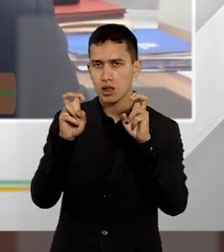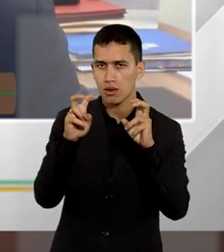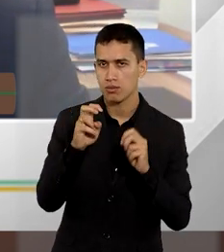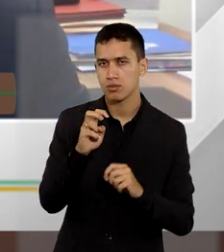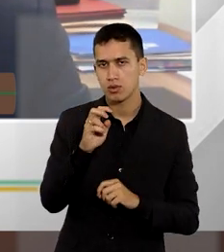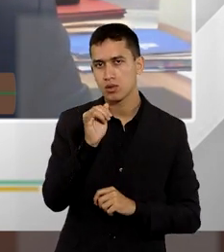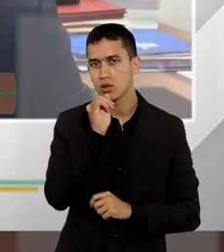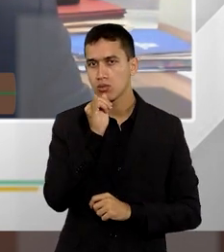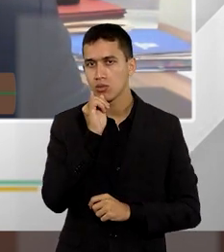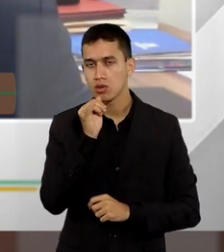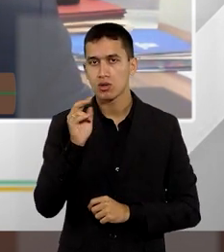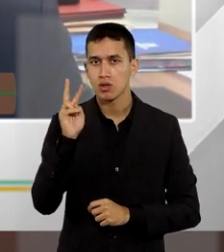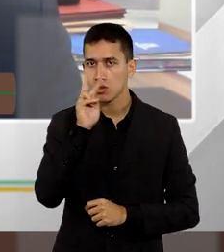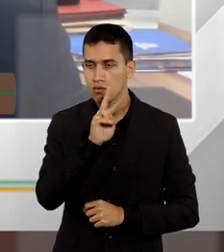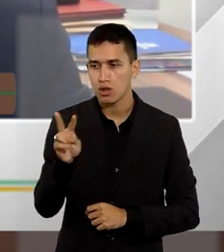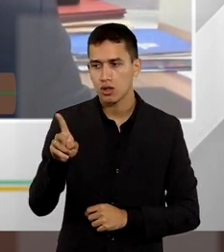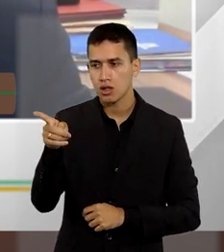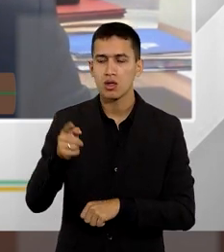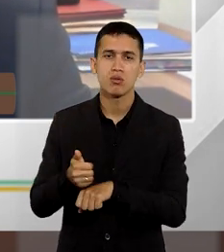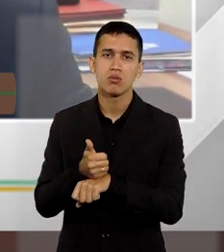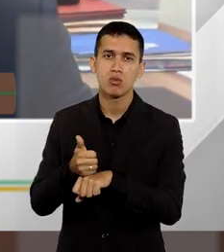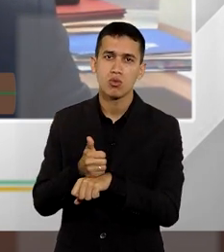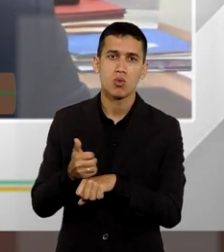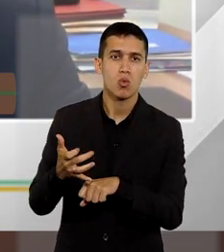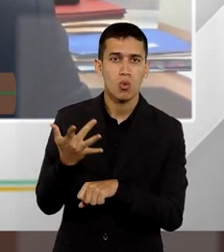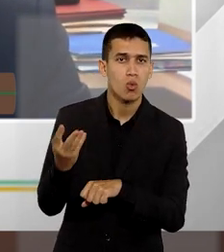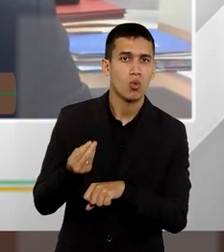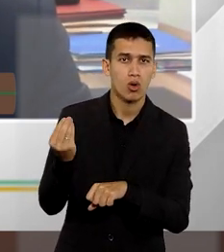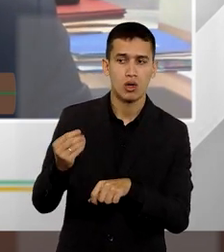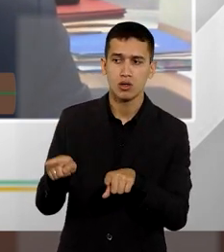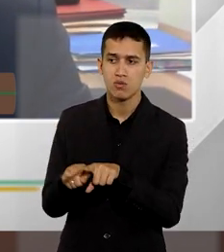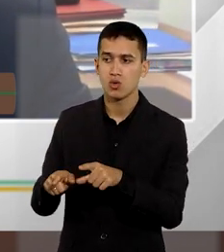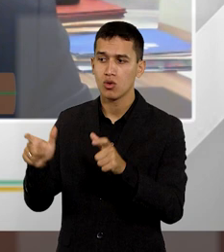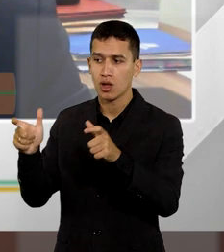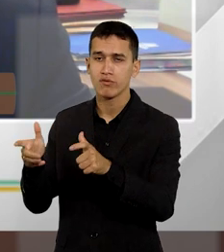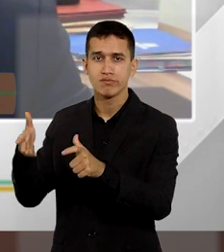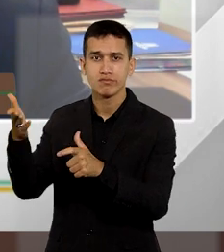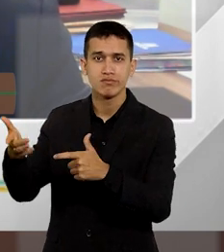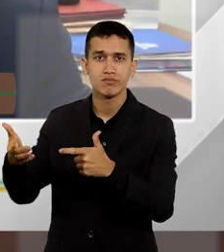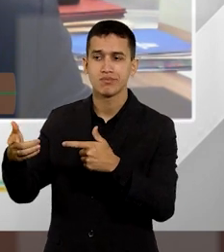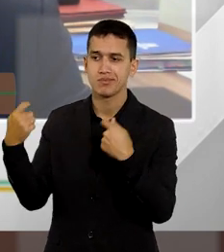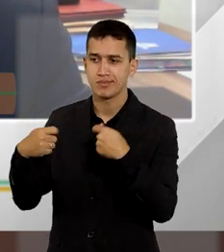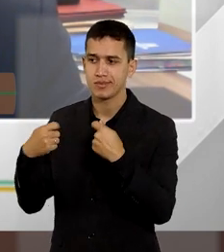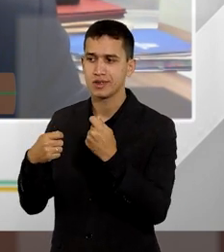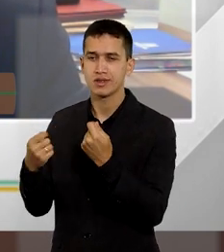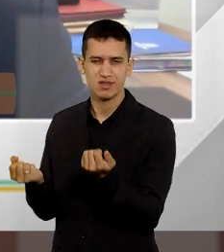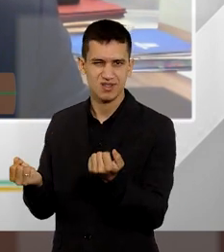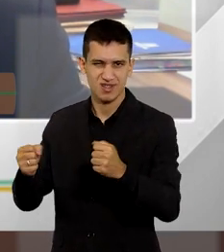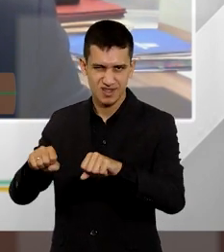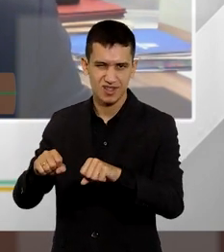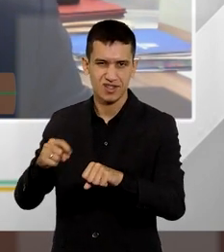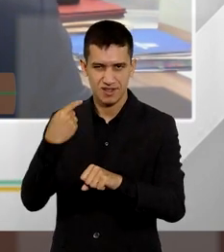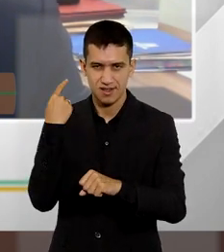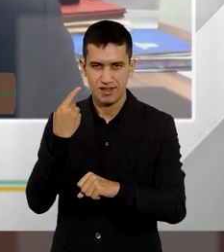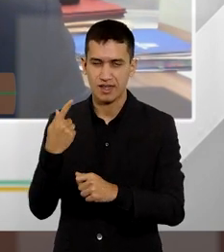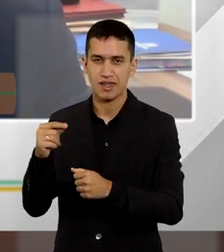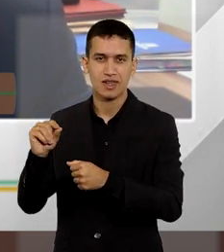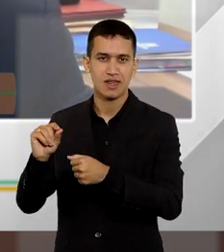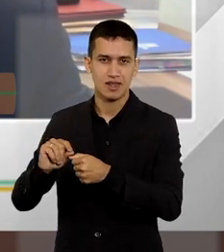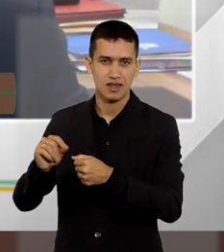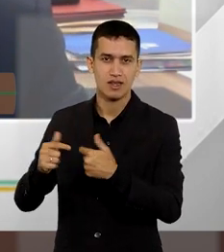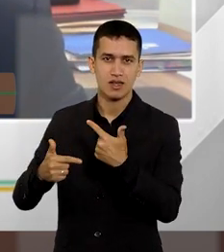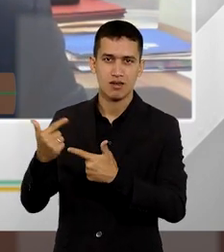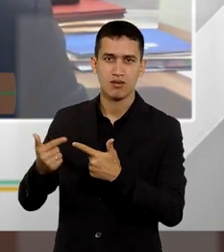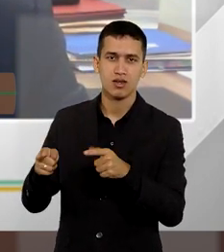como, por exemplo, o grau de zelo do profissional, o lugar da prestação do serviço, a importância da causa, a